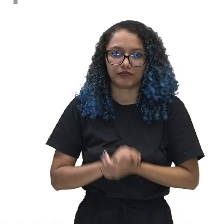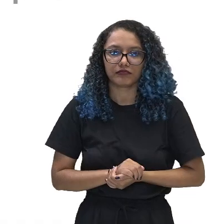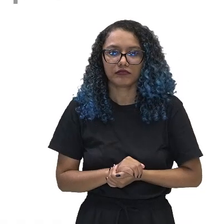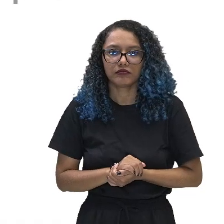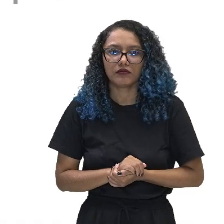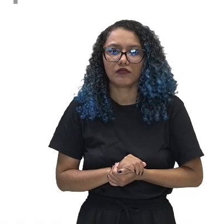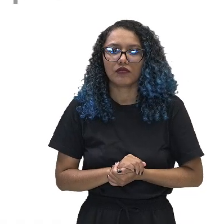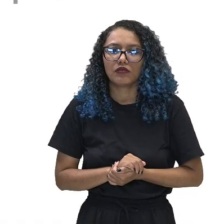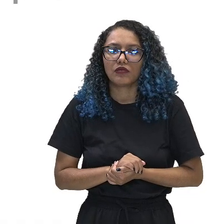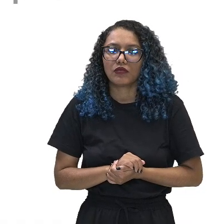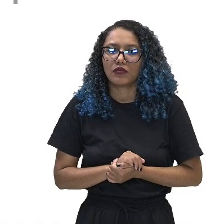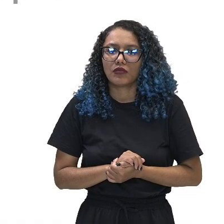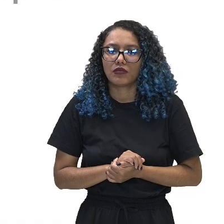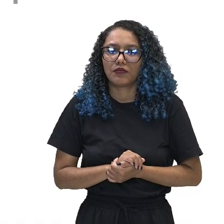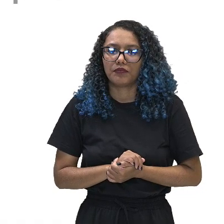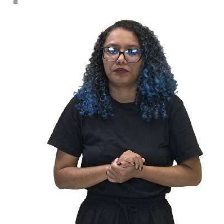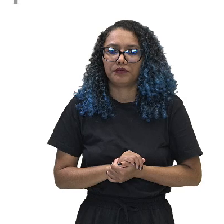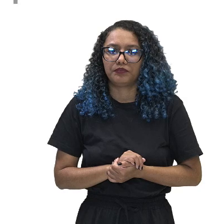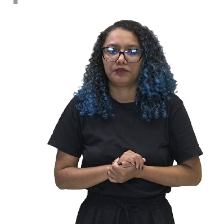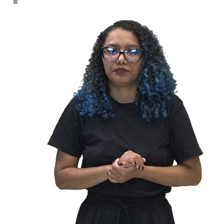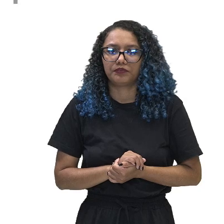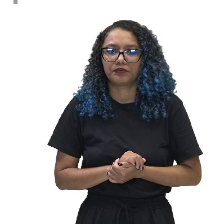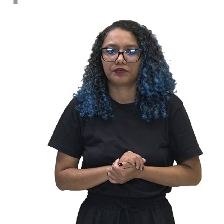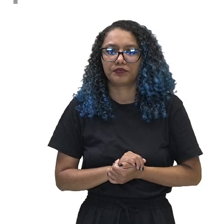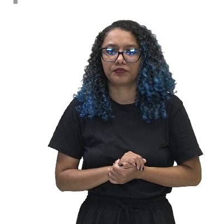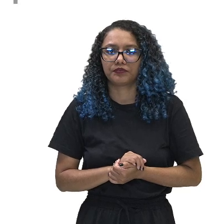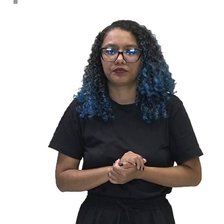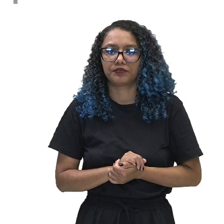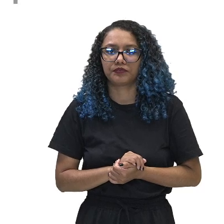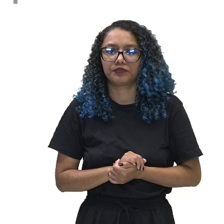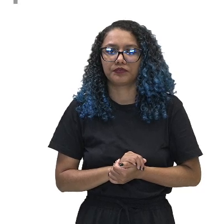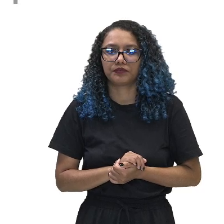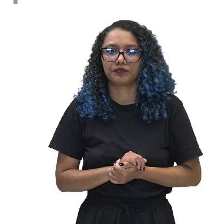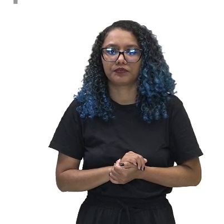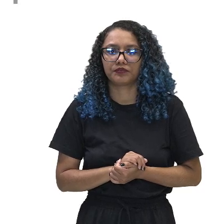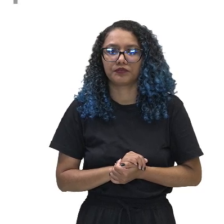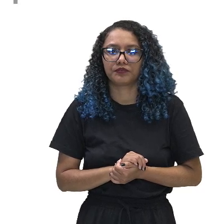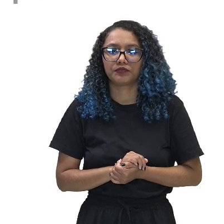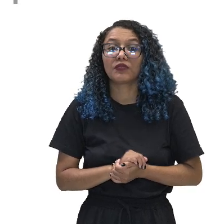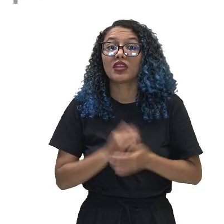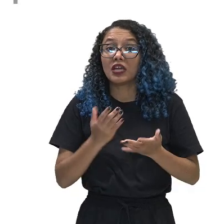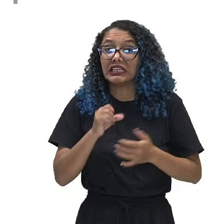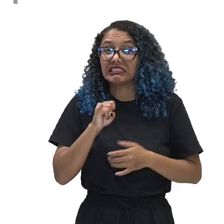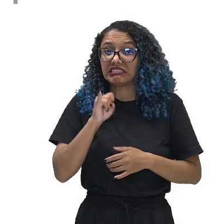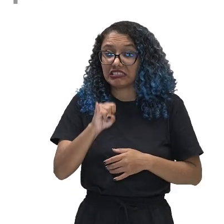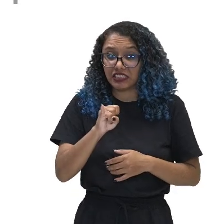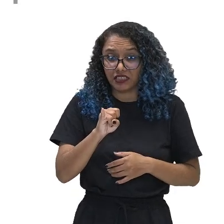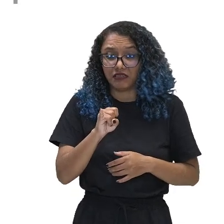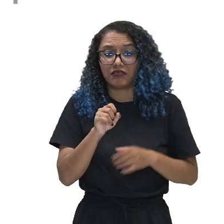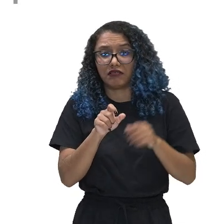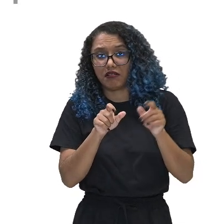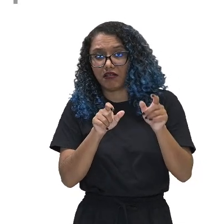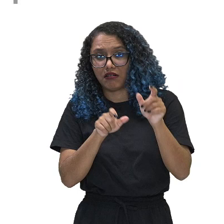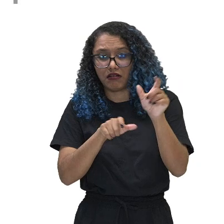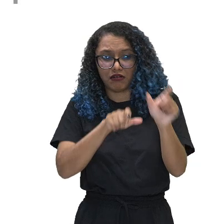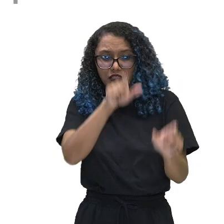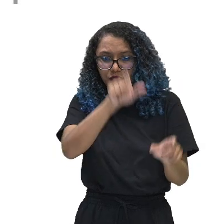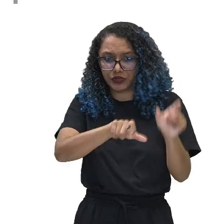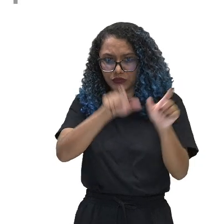ações dos indivíduos são orientadas em relação a outros indivíduos,